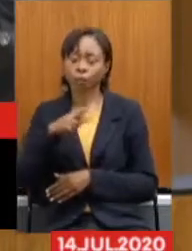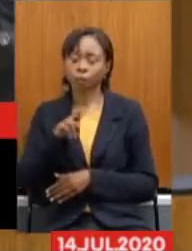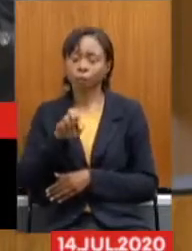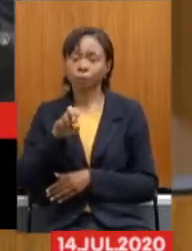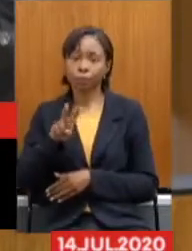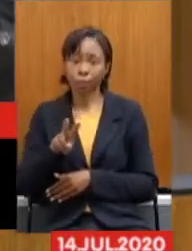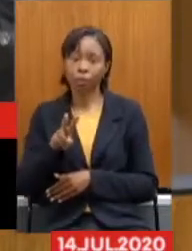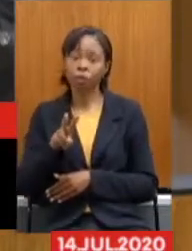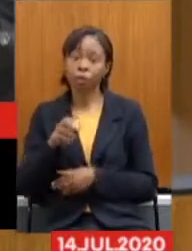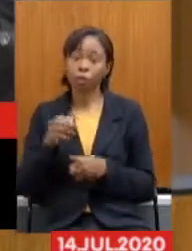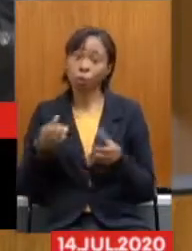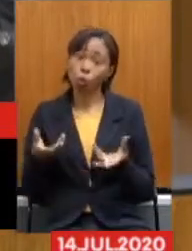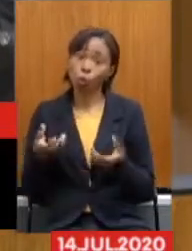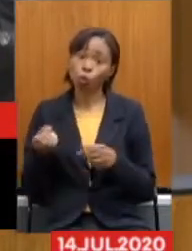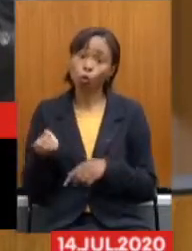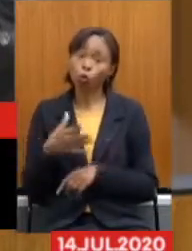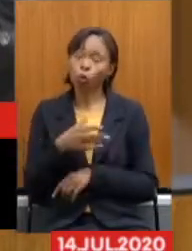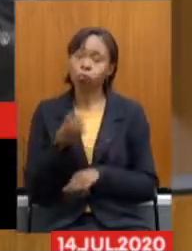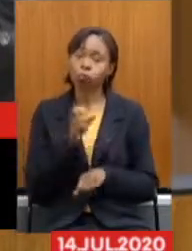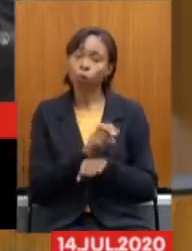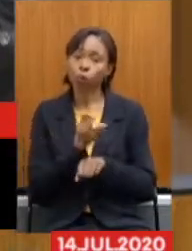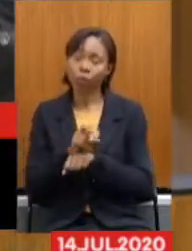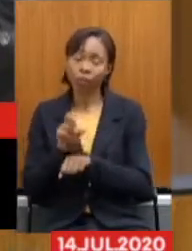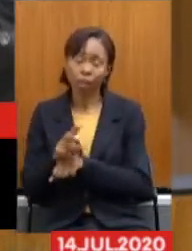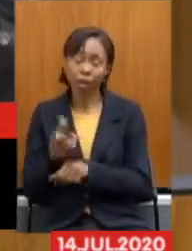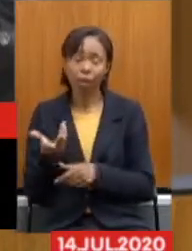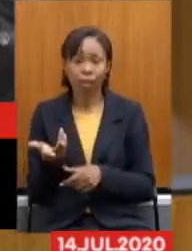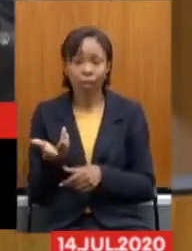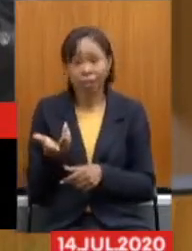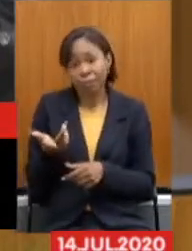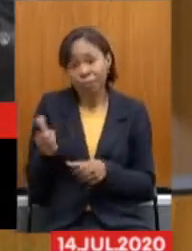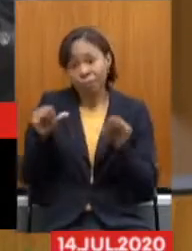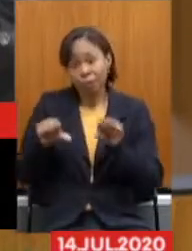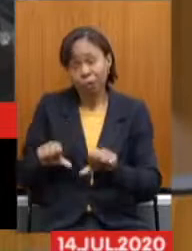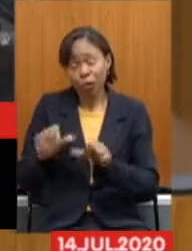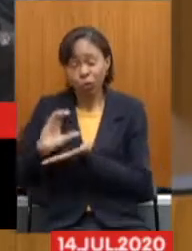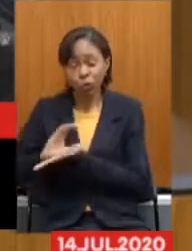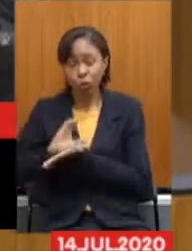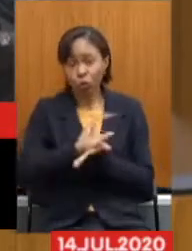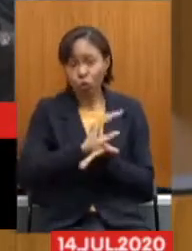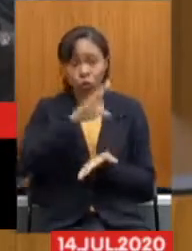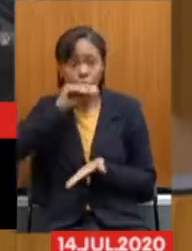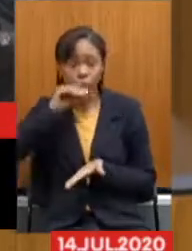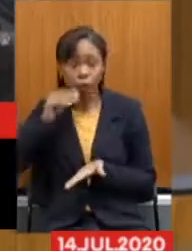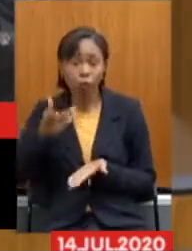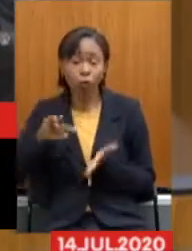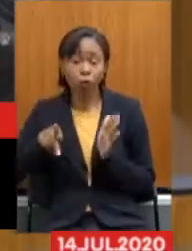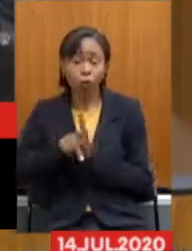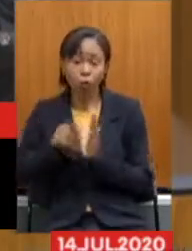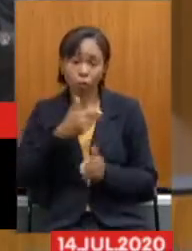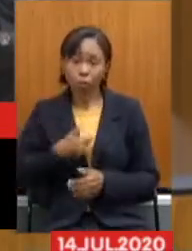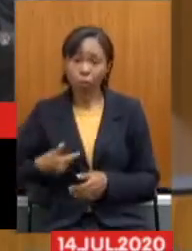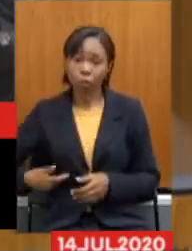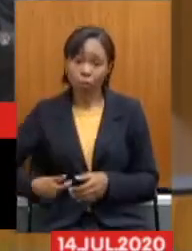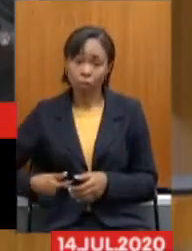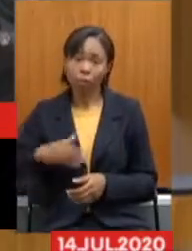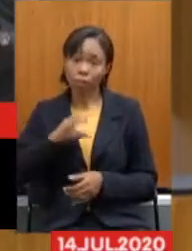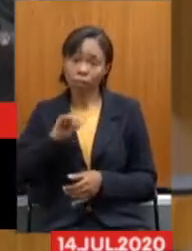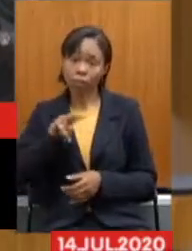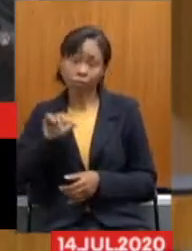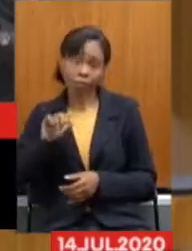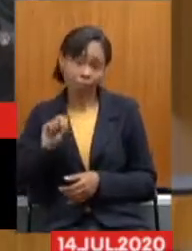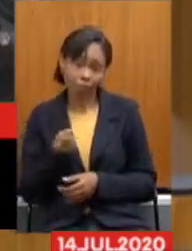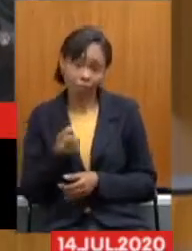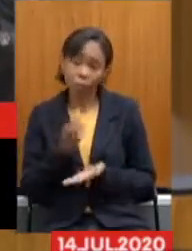comissão para os apaziguados. E pior, leva para lá recursos dos servidores públicos e serviços do Estado, como dito, gastos desnecessários.